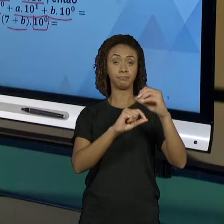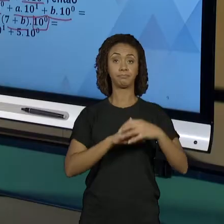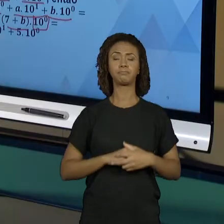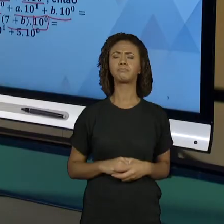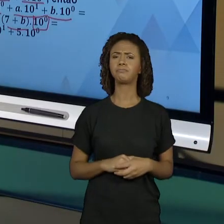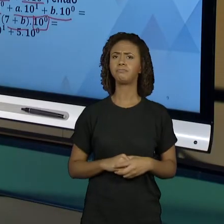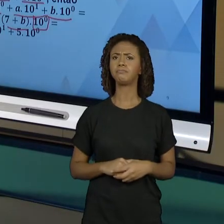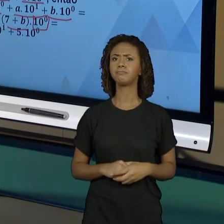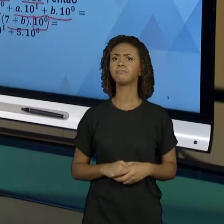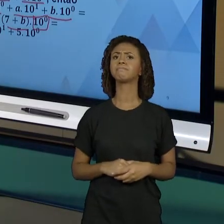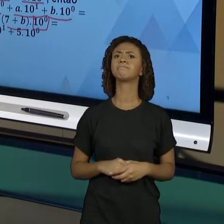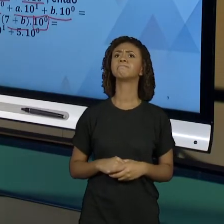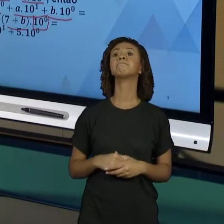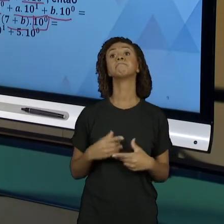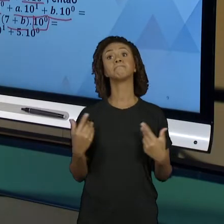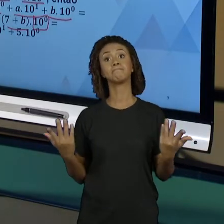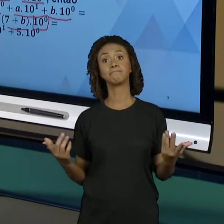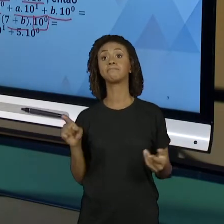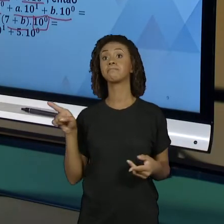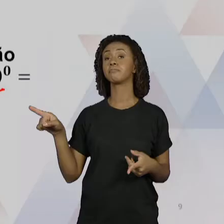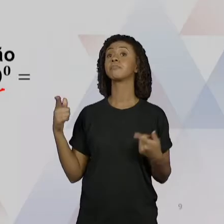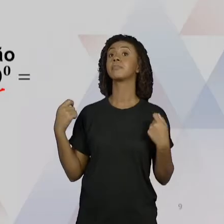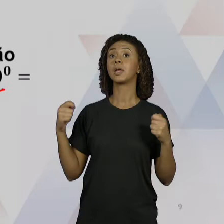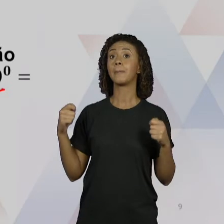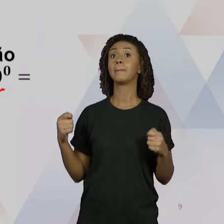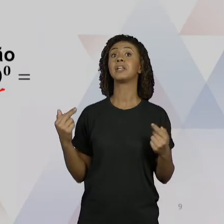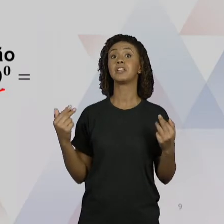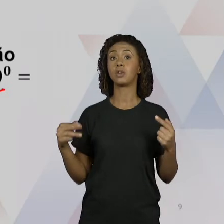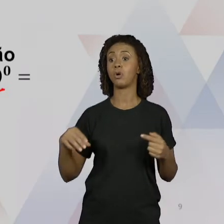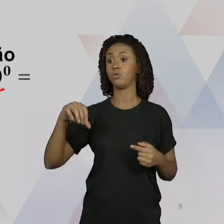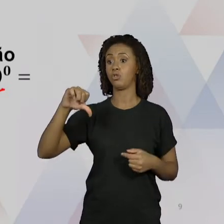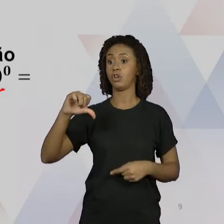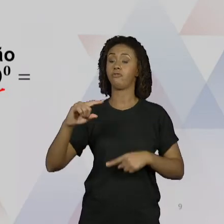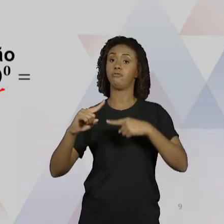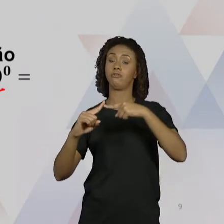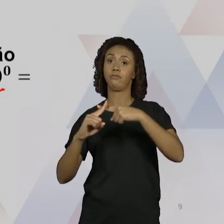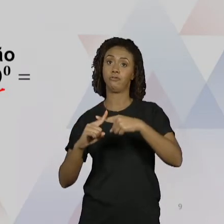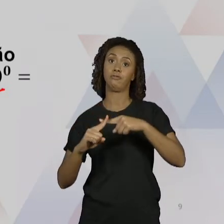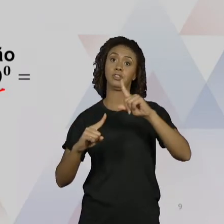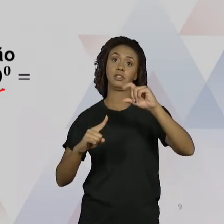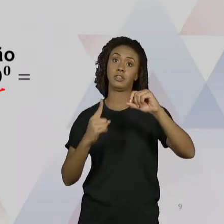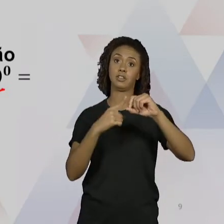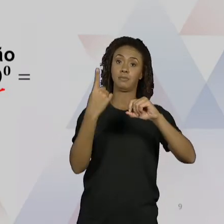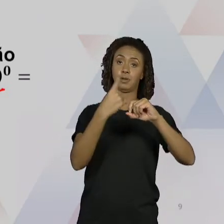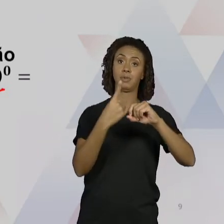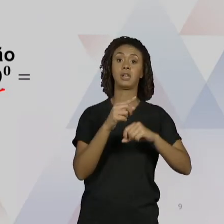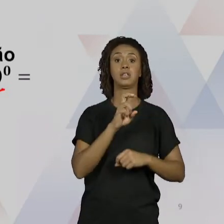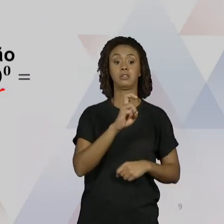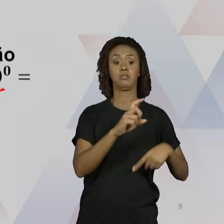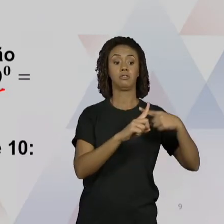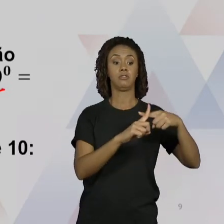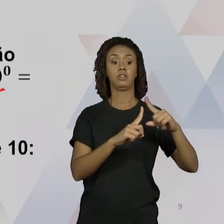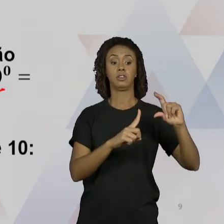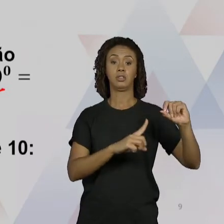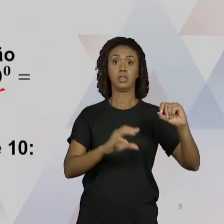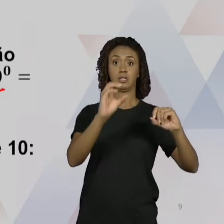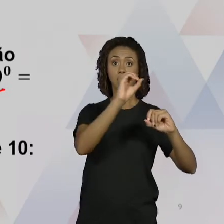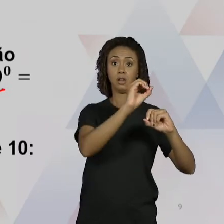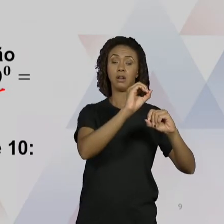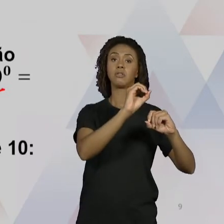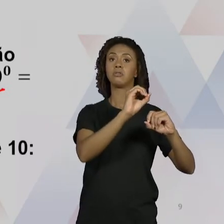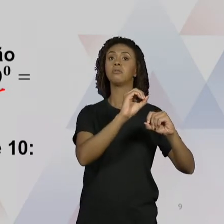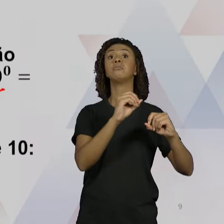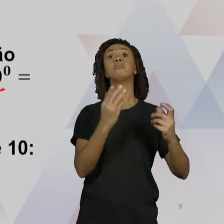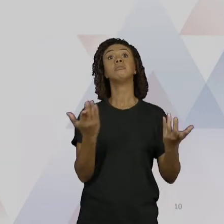como eu quero comparar isso com 9 vezes 10 a primeira 5 vezes 10 a zero eu vou ter um sistema